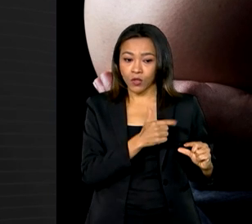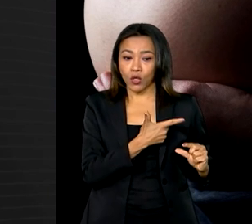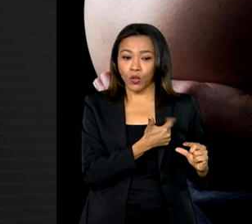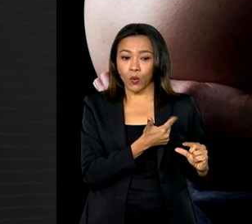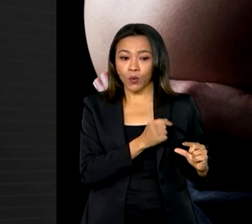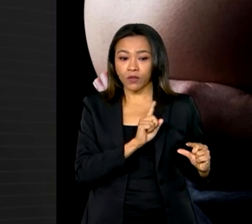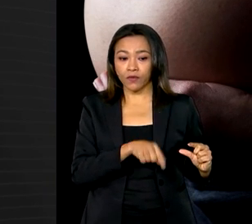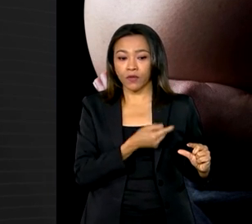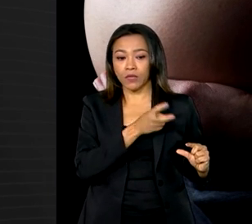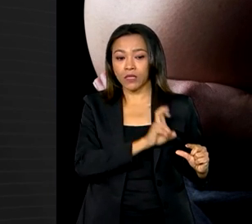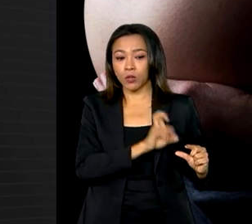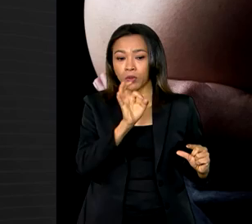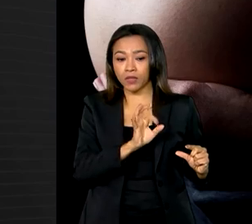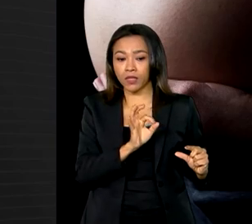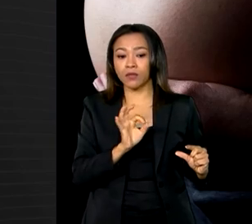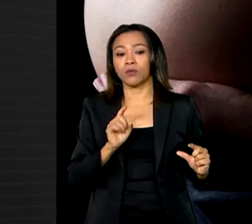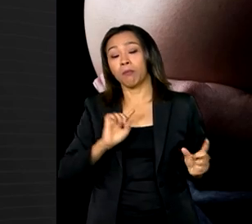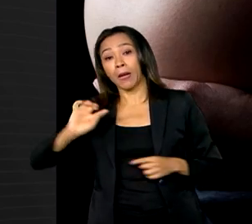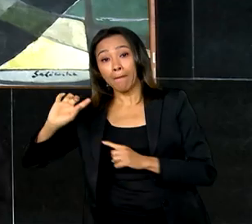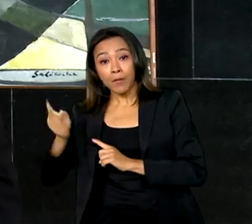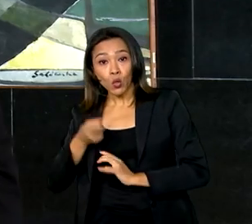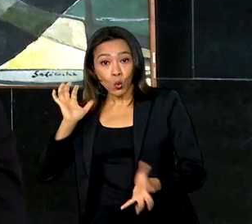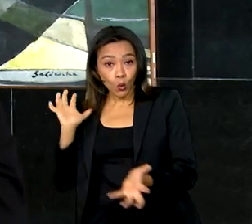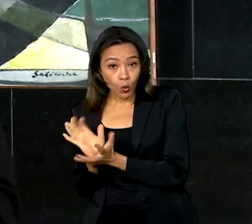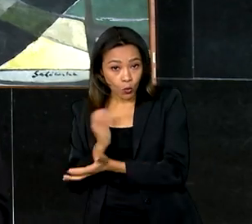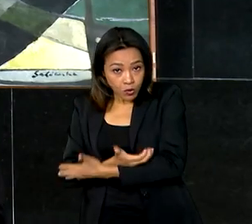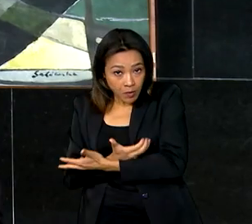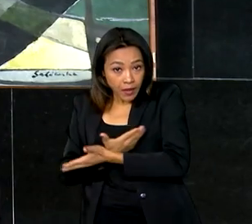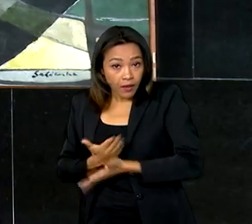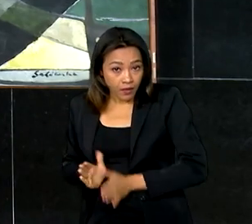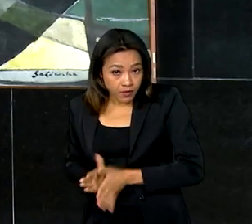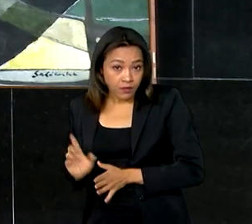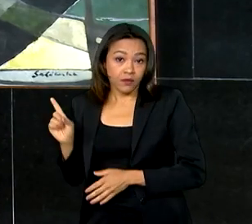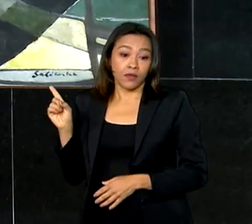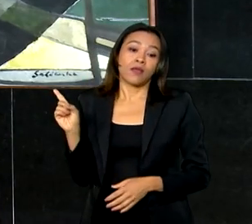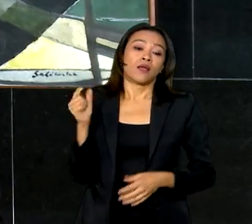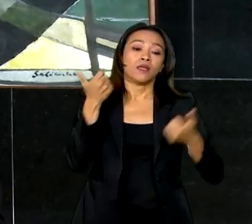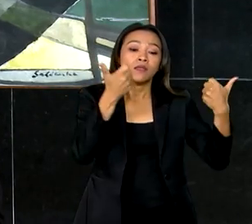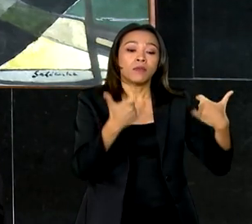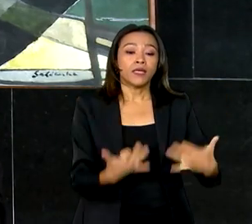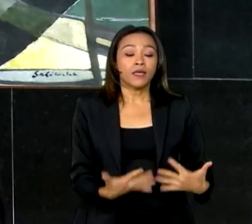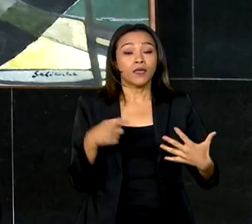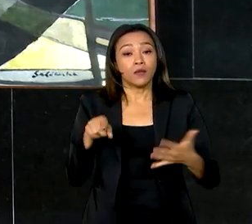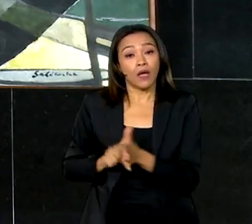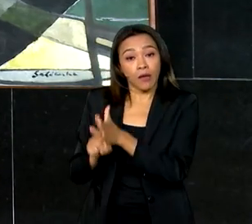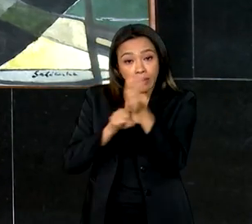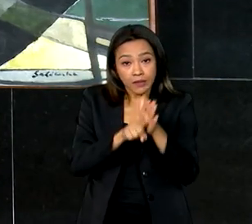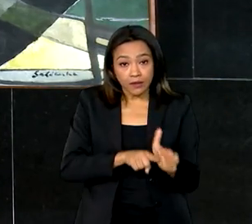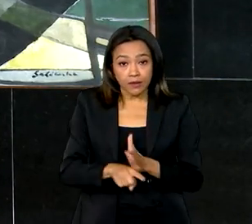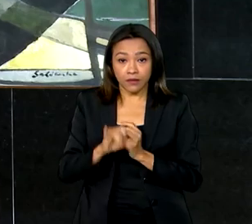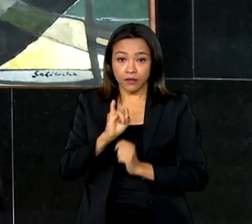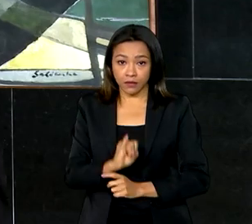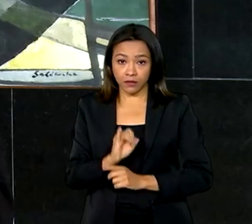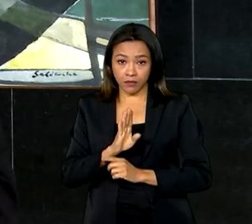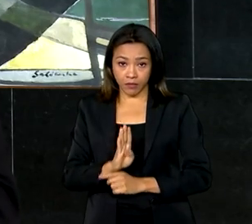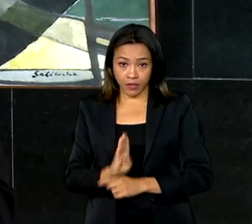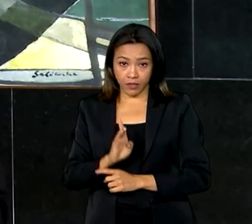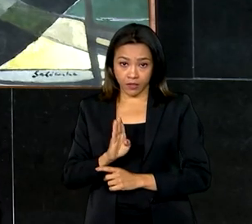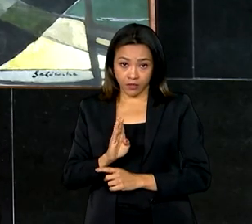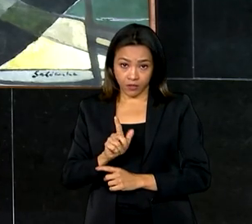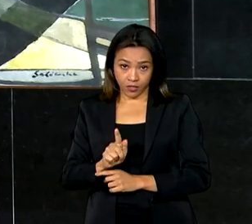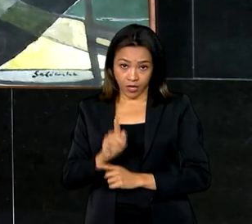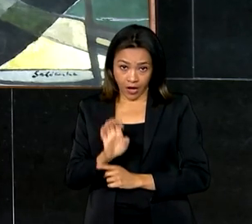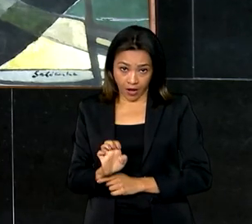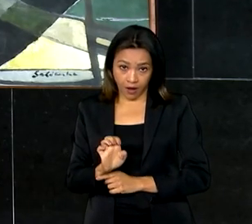por mil nascidos vivos em 2023. As primeiras projeções de população do IBGE também revelam que esse número vai